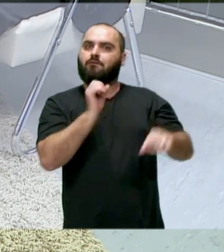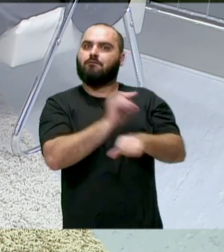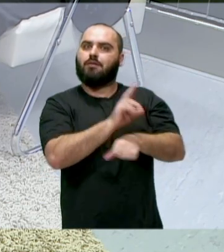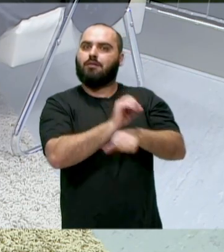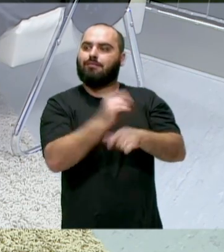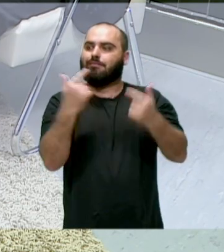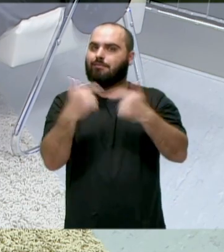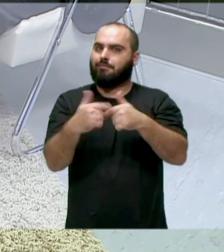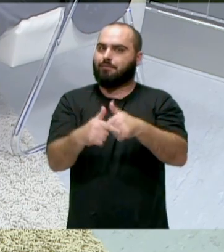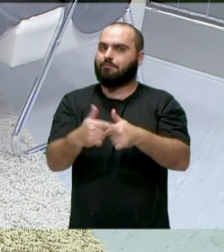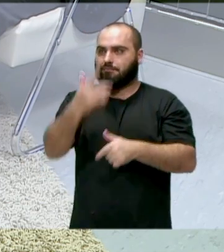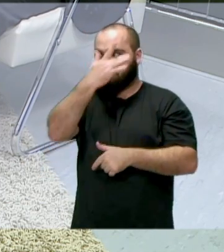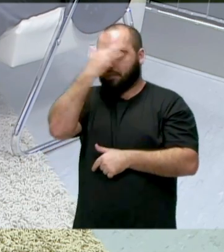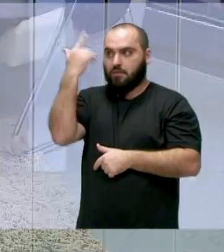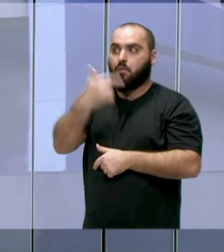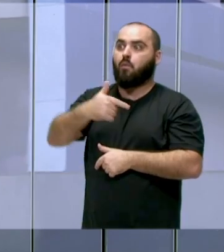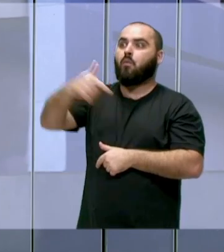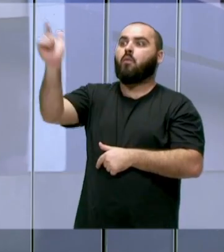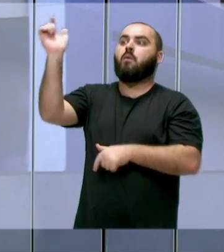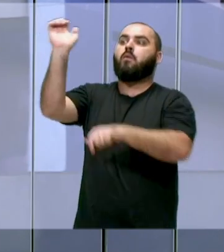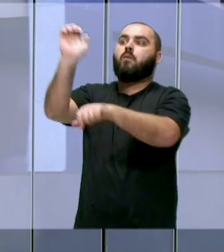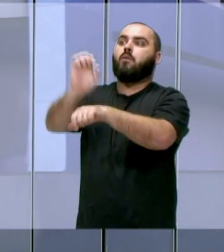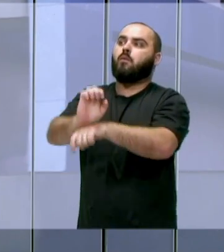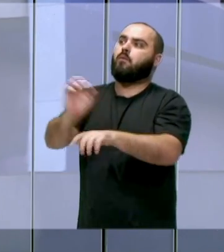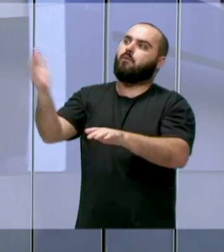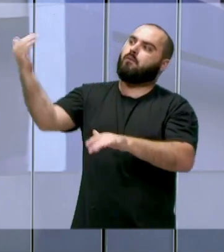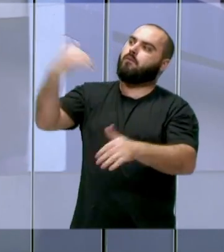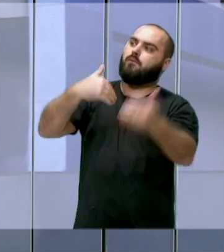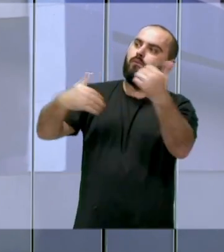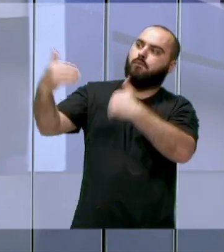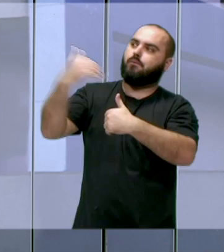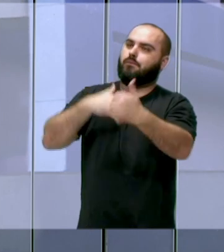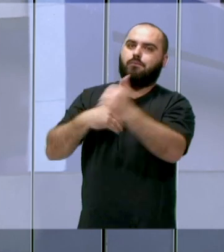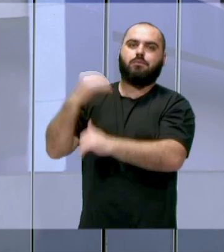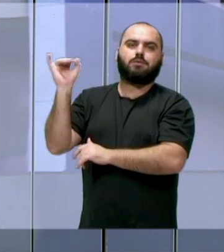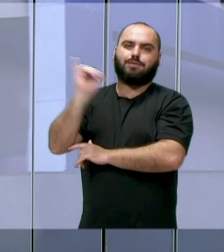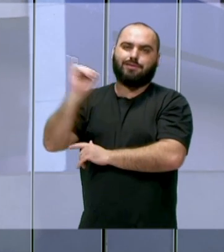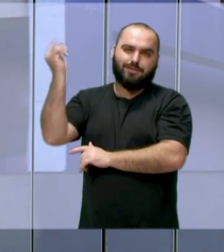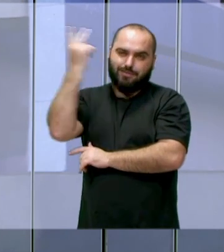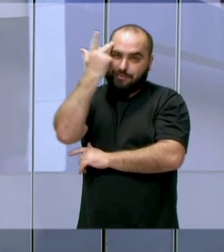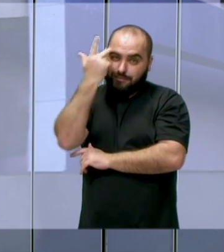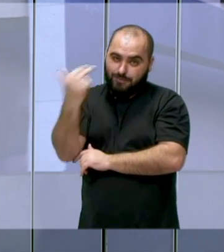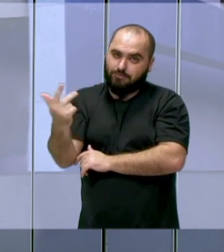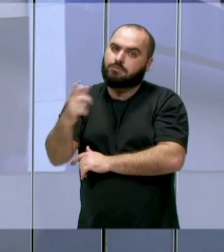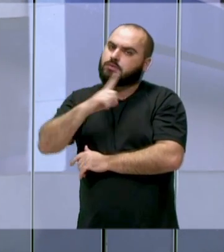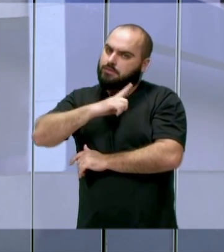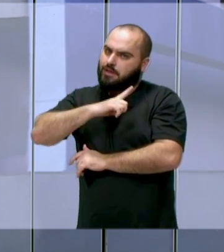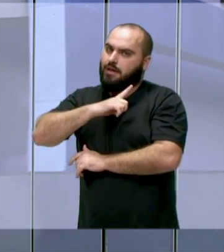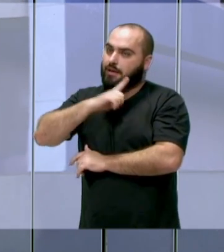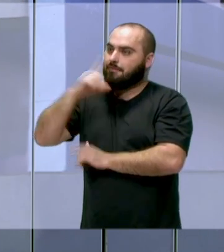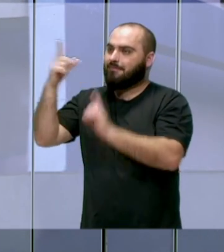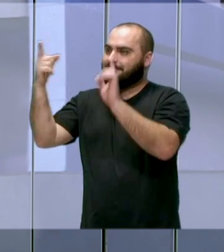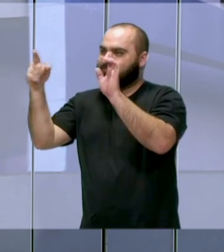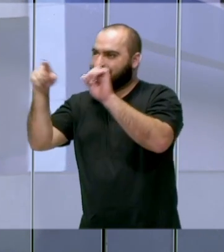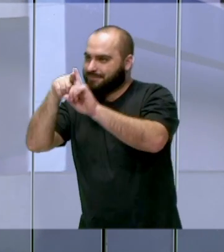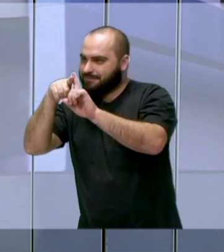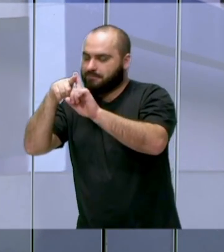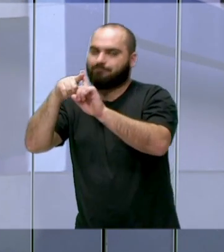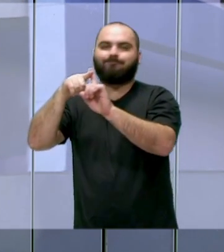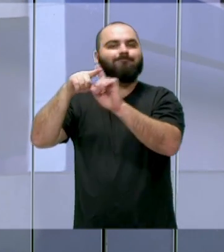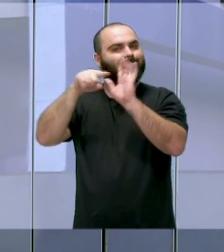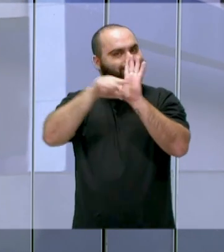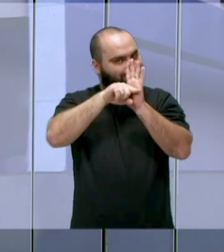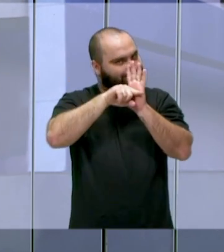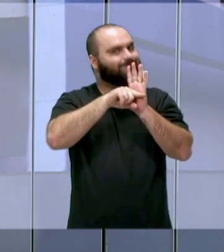pessoas de fora, o que é natural também. E como eu falei para ti, todo o crescimento tem seu lado positivo e negativo. Então, o poder